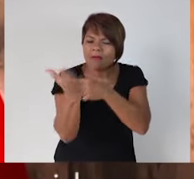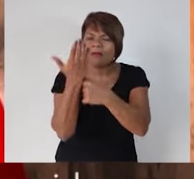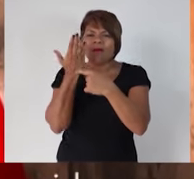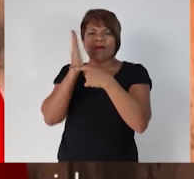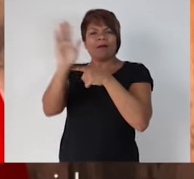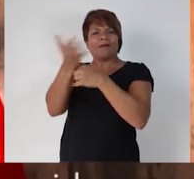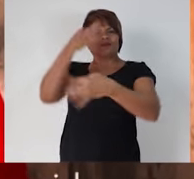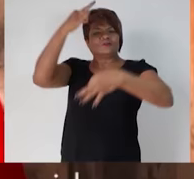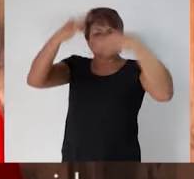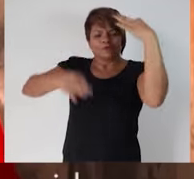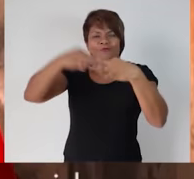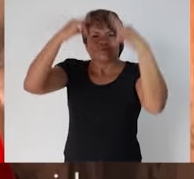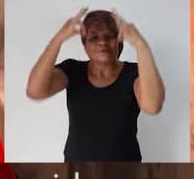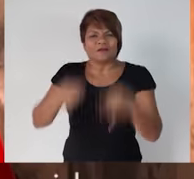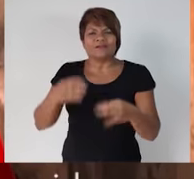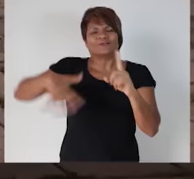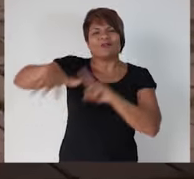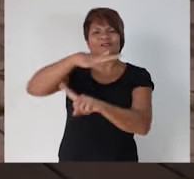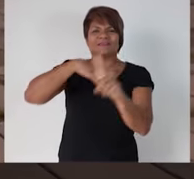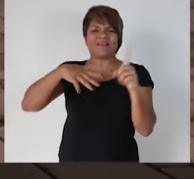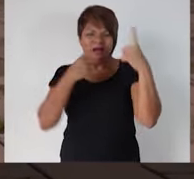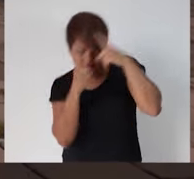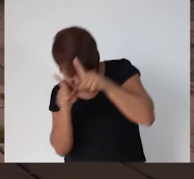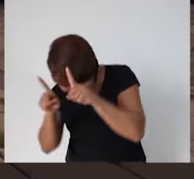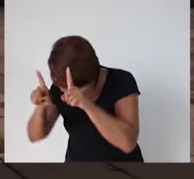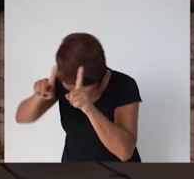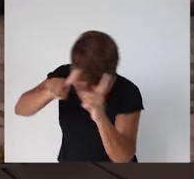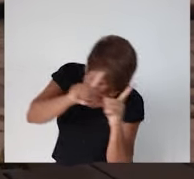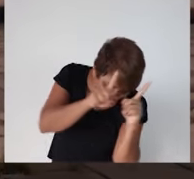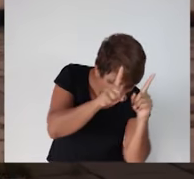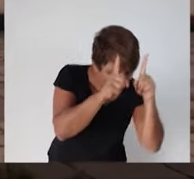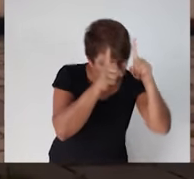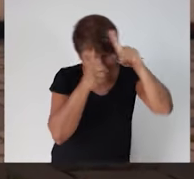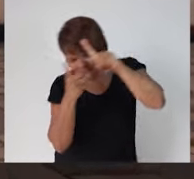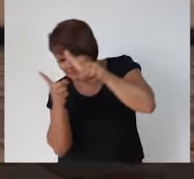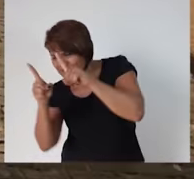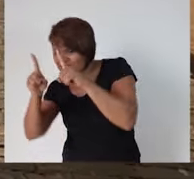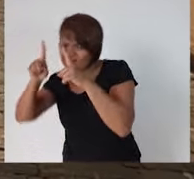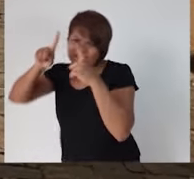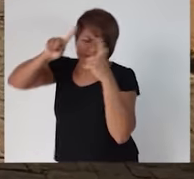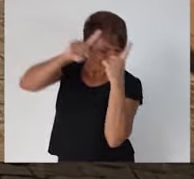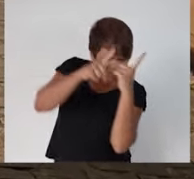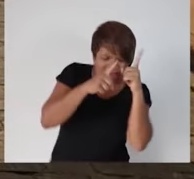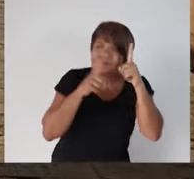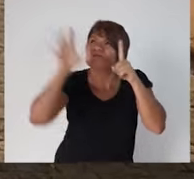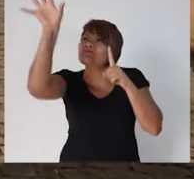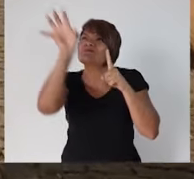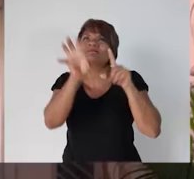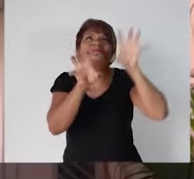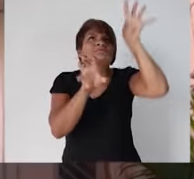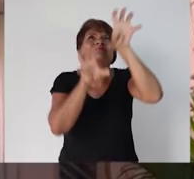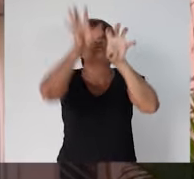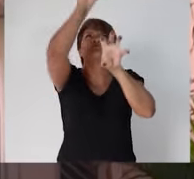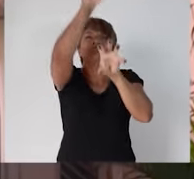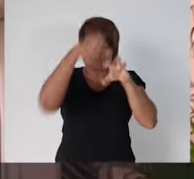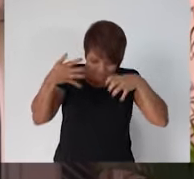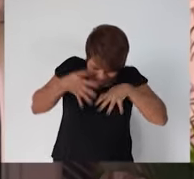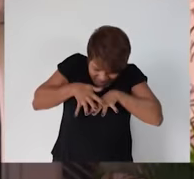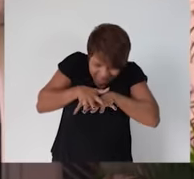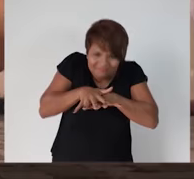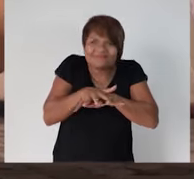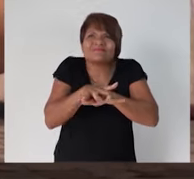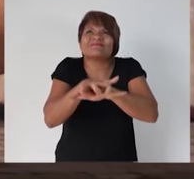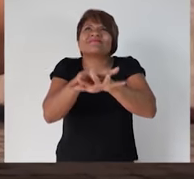solidariedade e justiça social. E foi emaranhando essa gente,